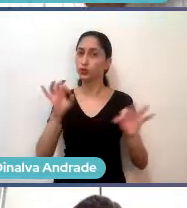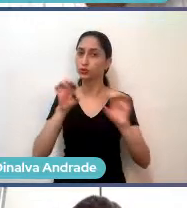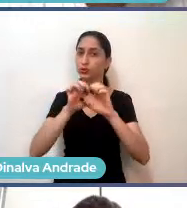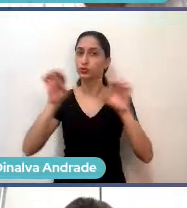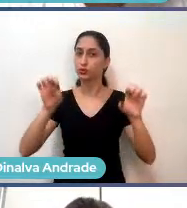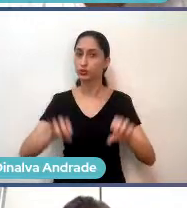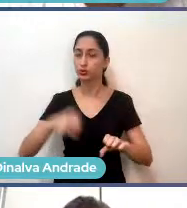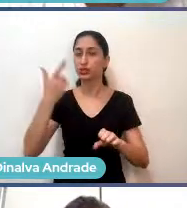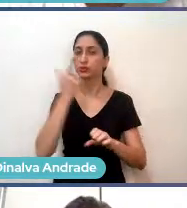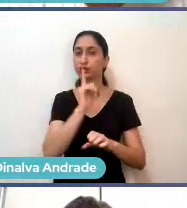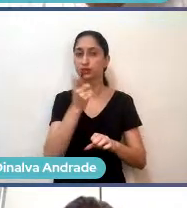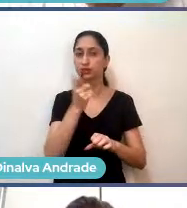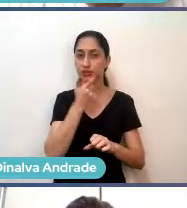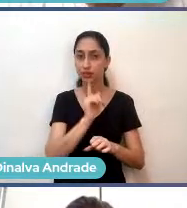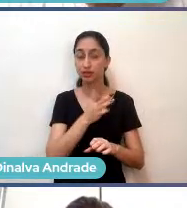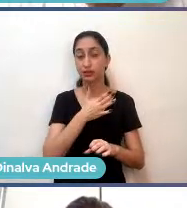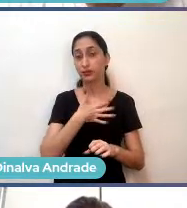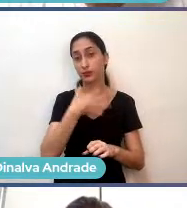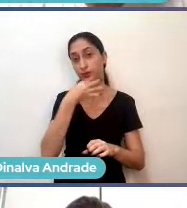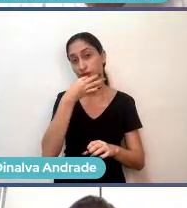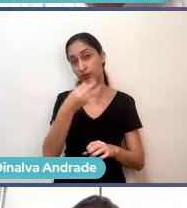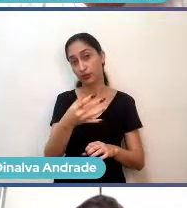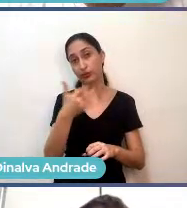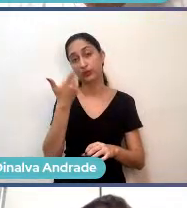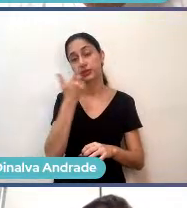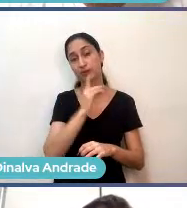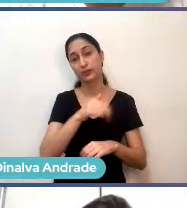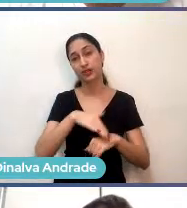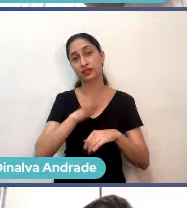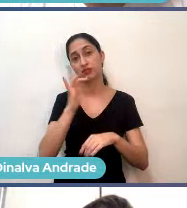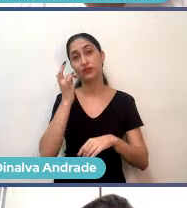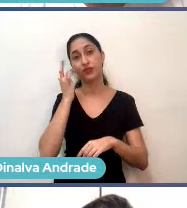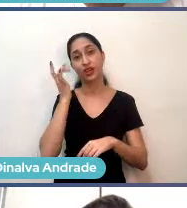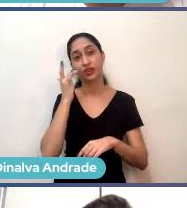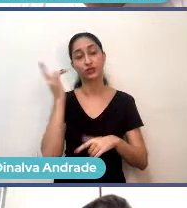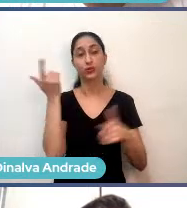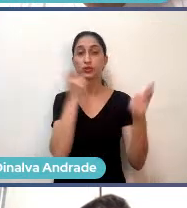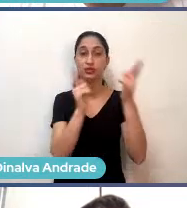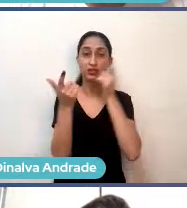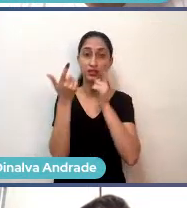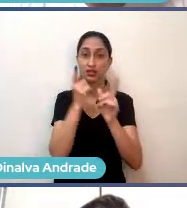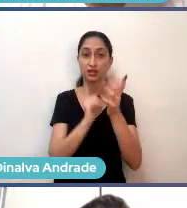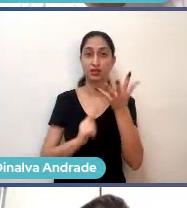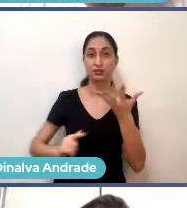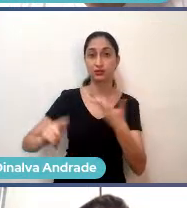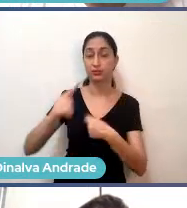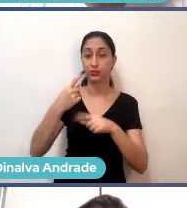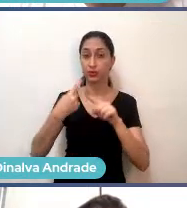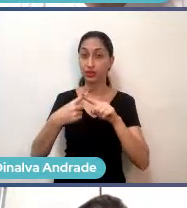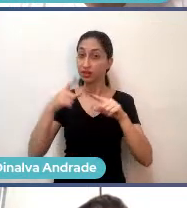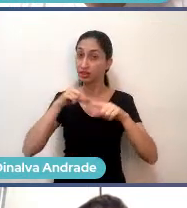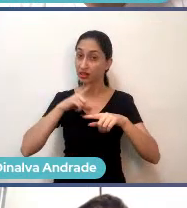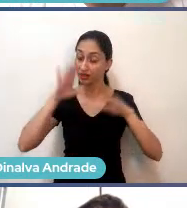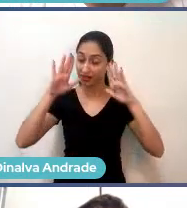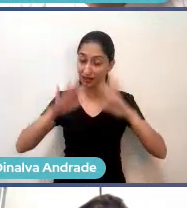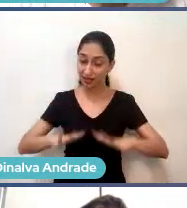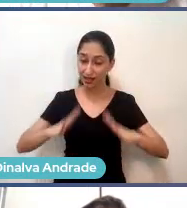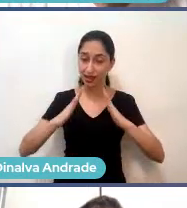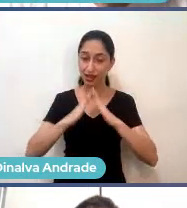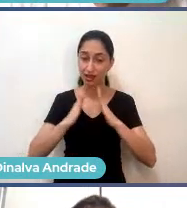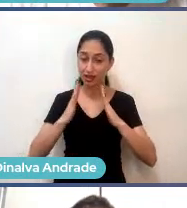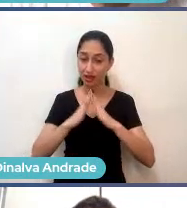consigo... E aí, para mim, ficou absolutamente mais fácil dar conta de tudo, porque eu estou em casa, não tenho tempo de deslocamento,